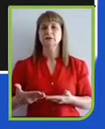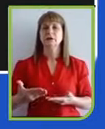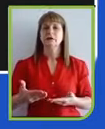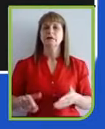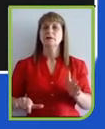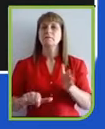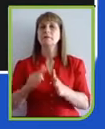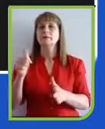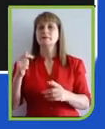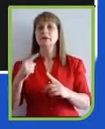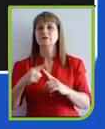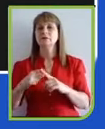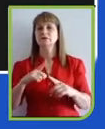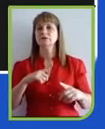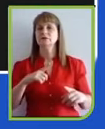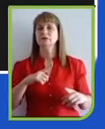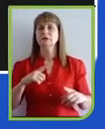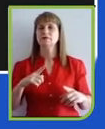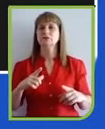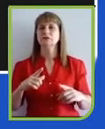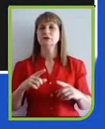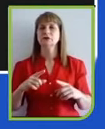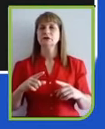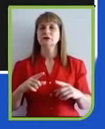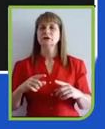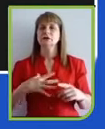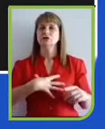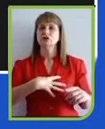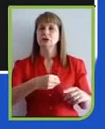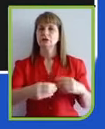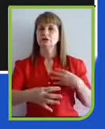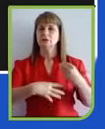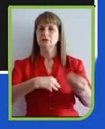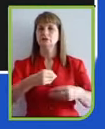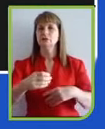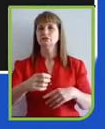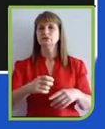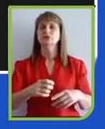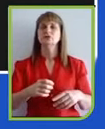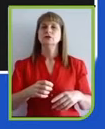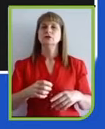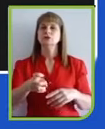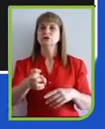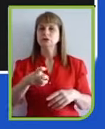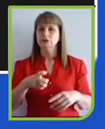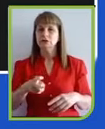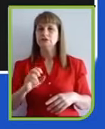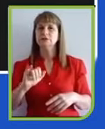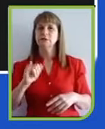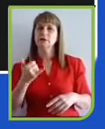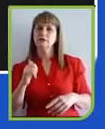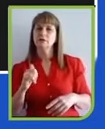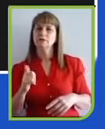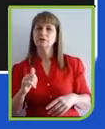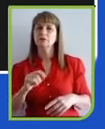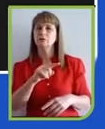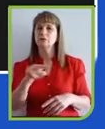geração X, Y, Z, convivendo com uma turma ainda de